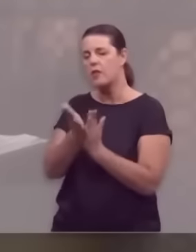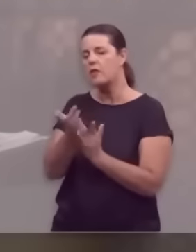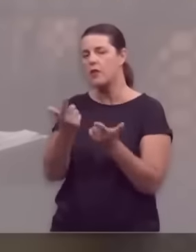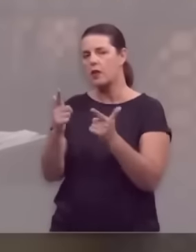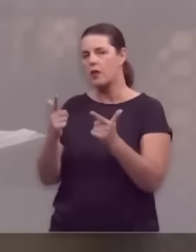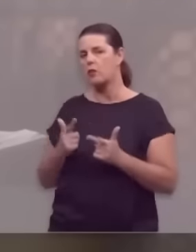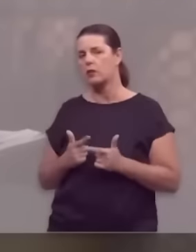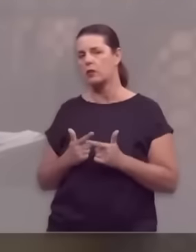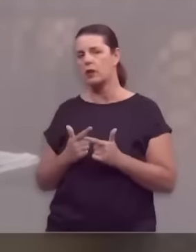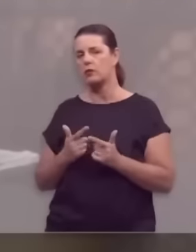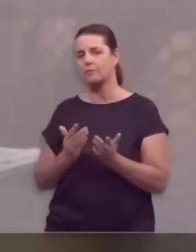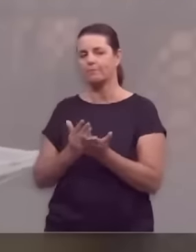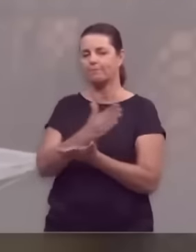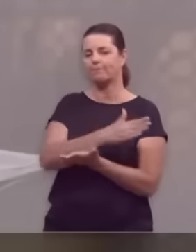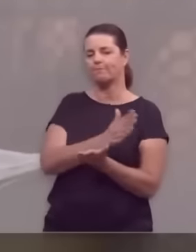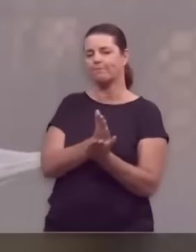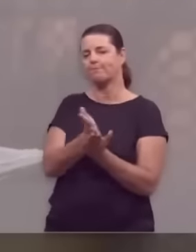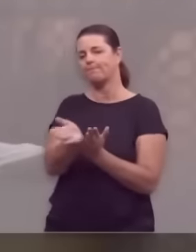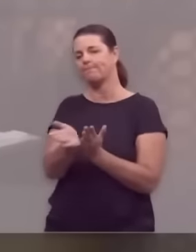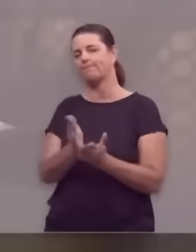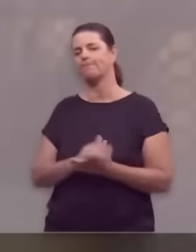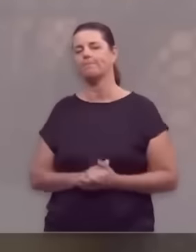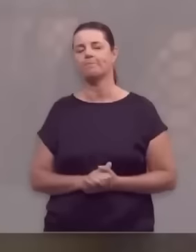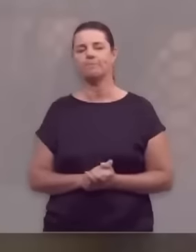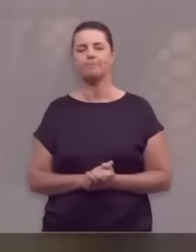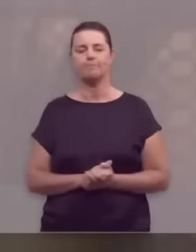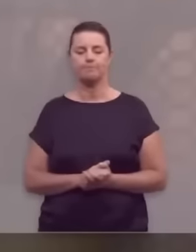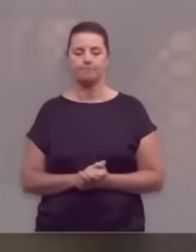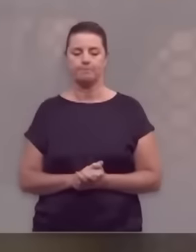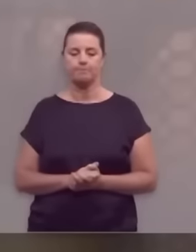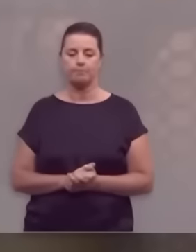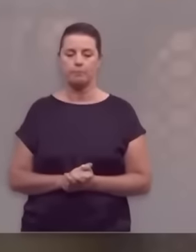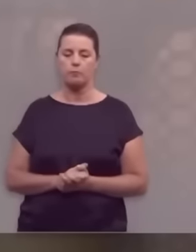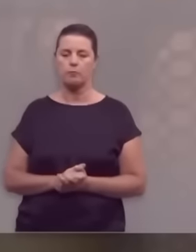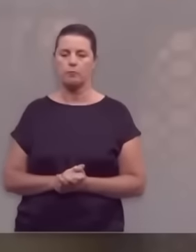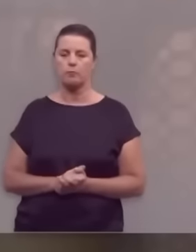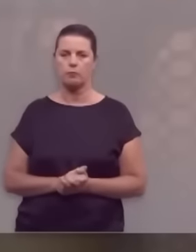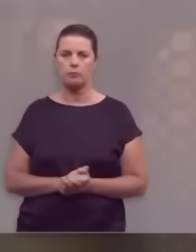te desviz, nem para a direita, nem para a esquerda.